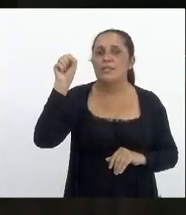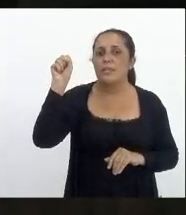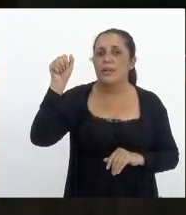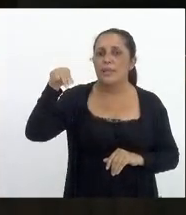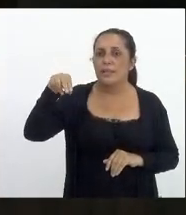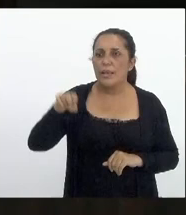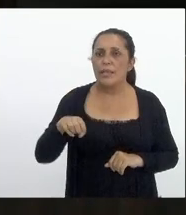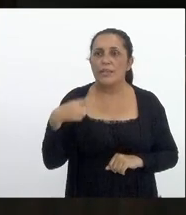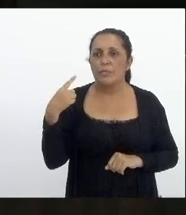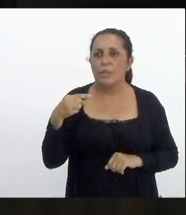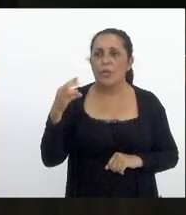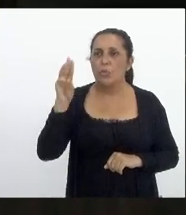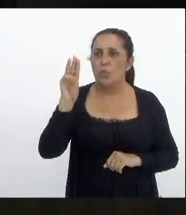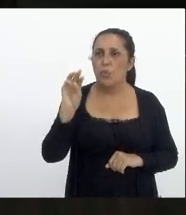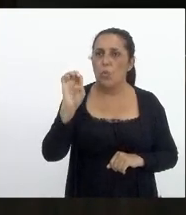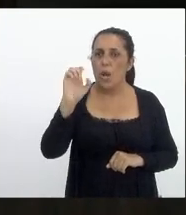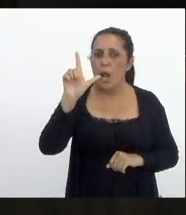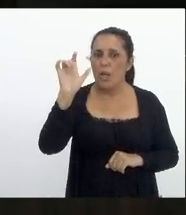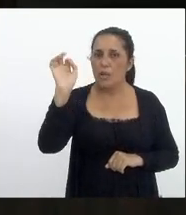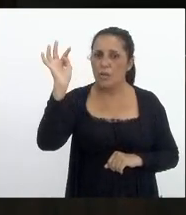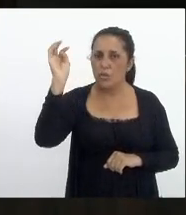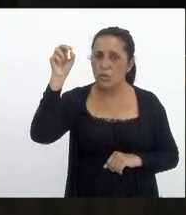deputado Warrington José